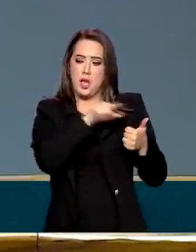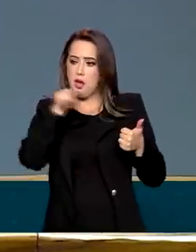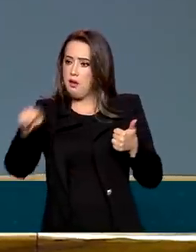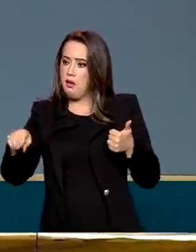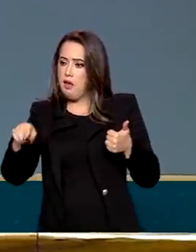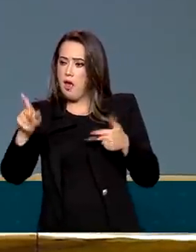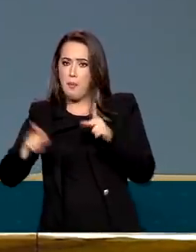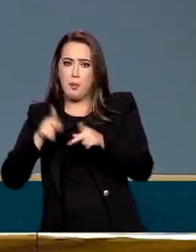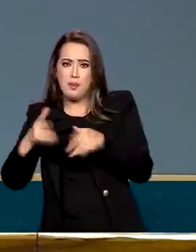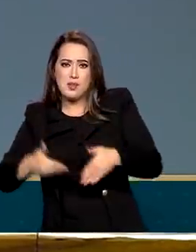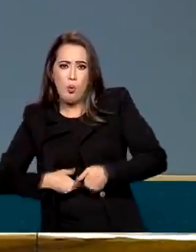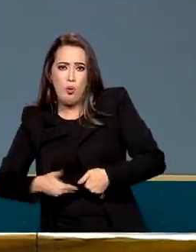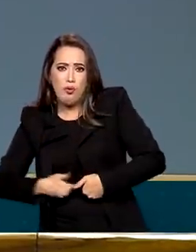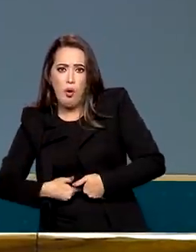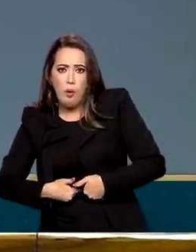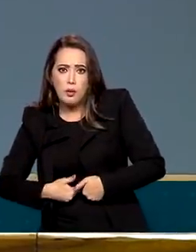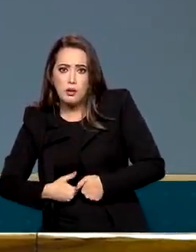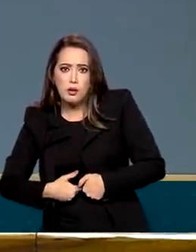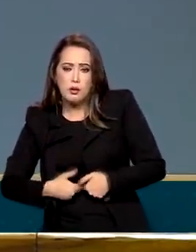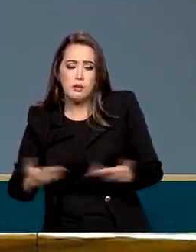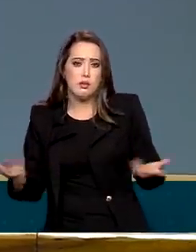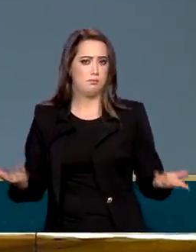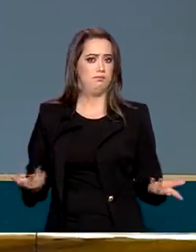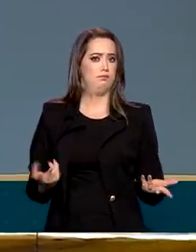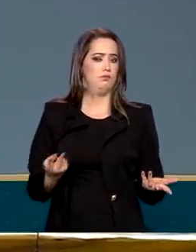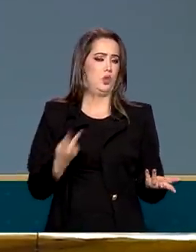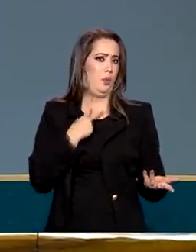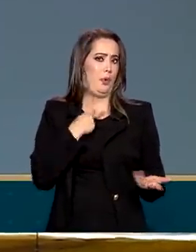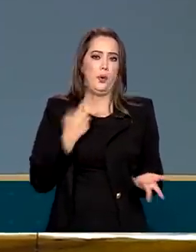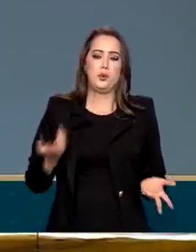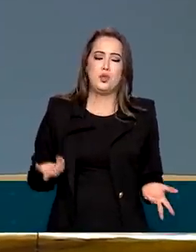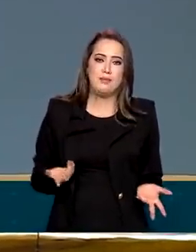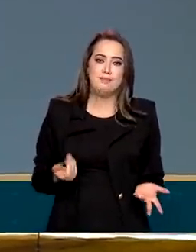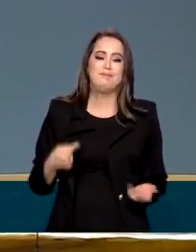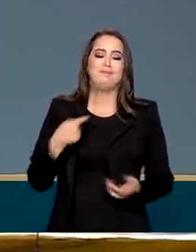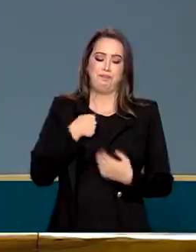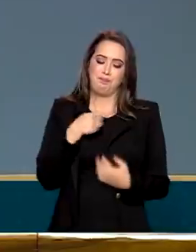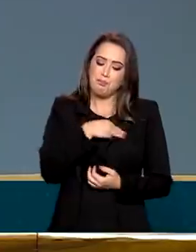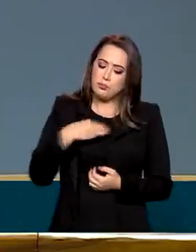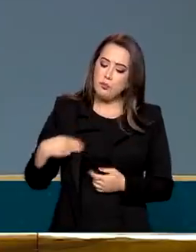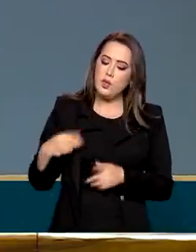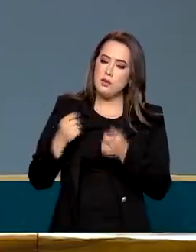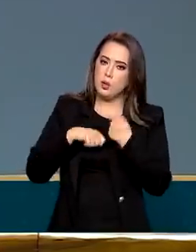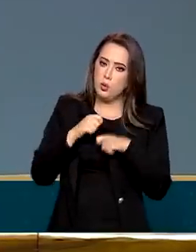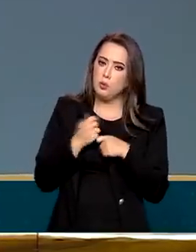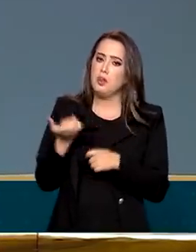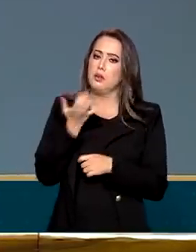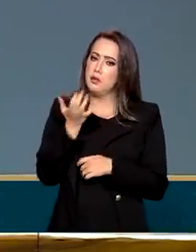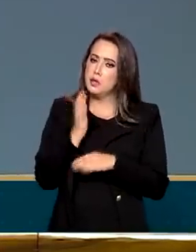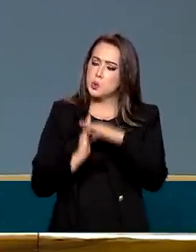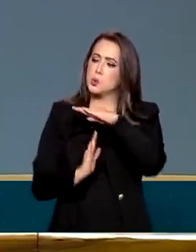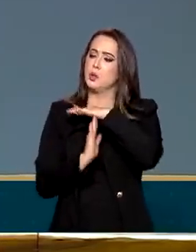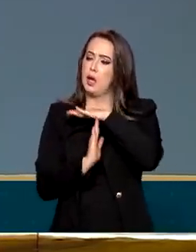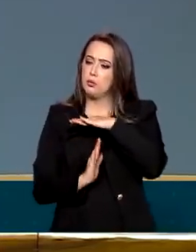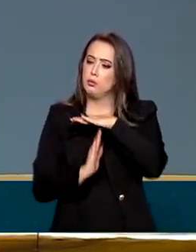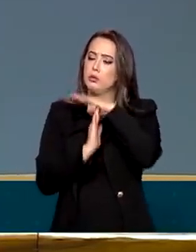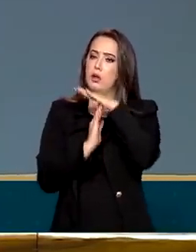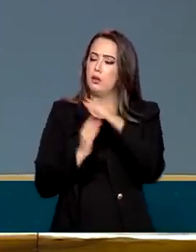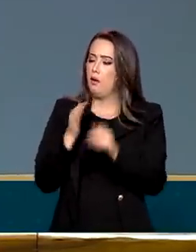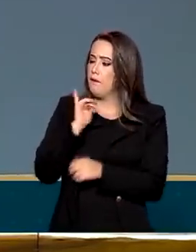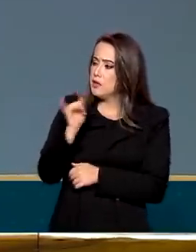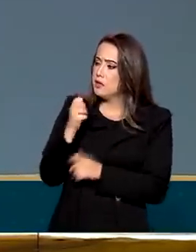natural. Eu, como ministro da Economia, eu tenho que lutar pelo teto, sim. Lutei até o final, defendi os 300,